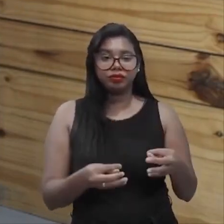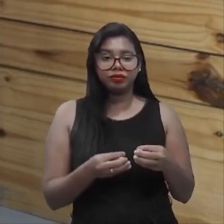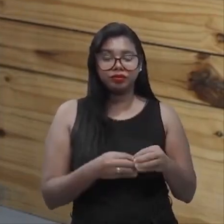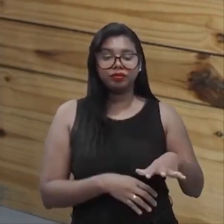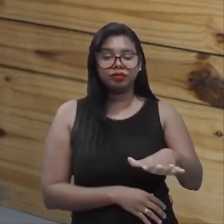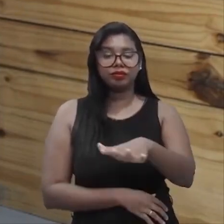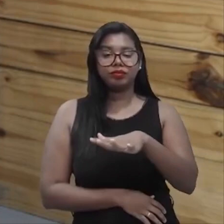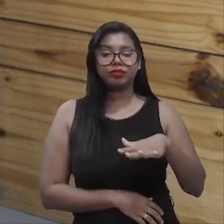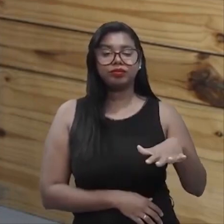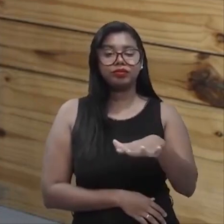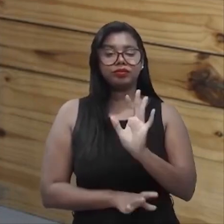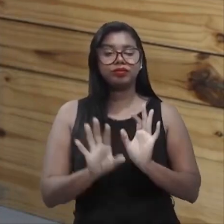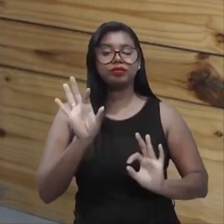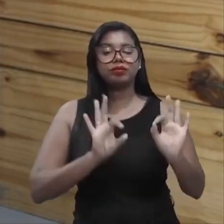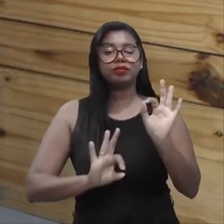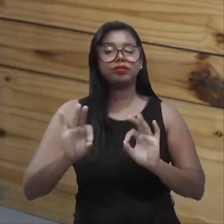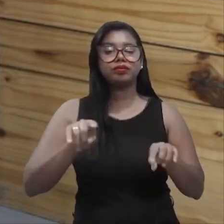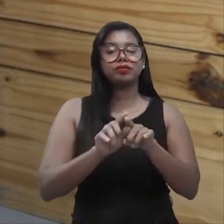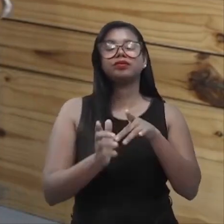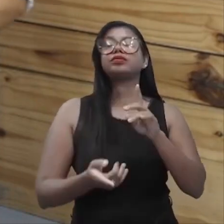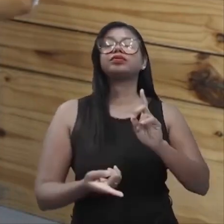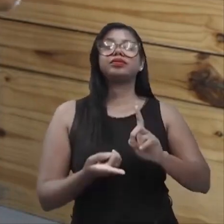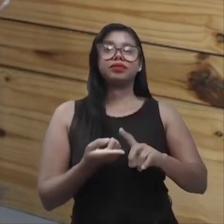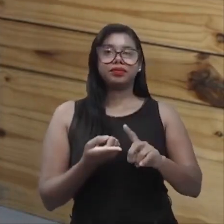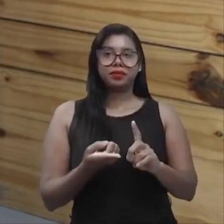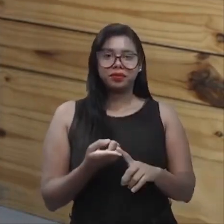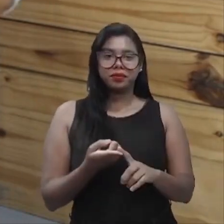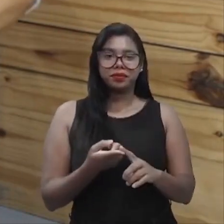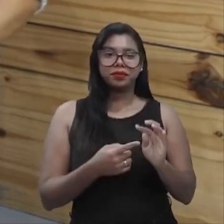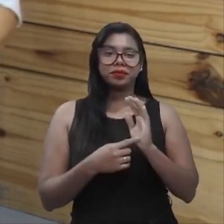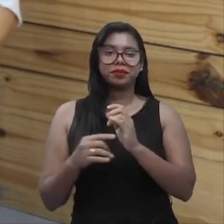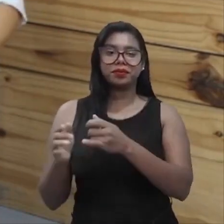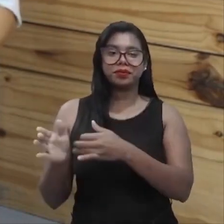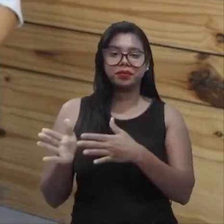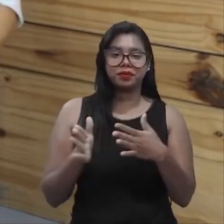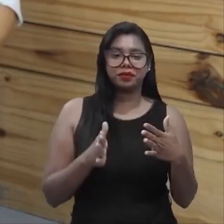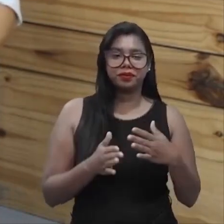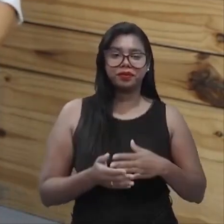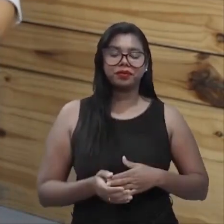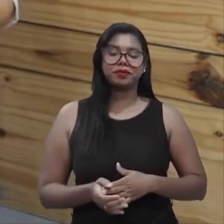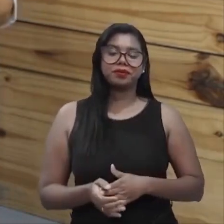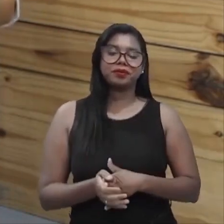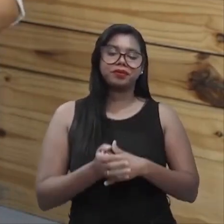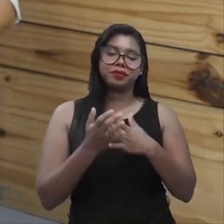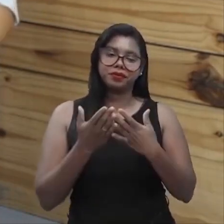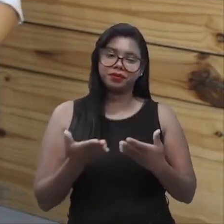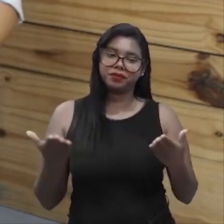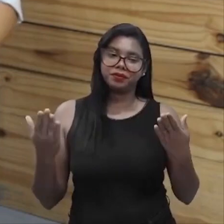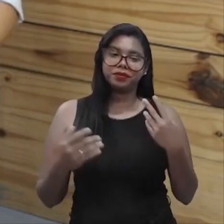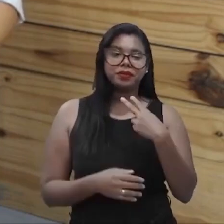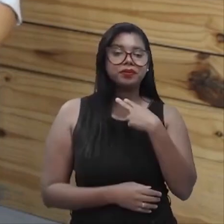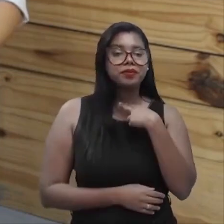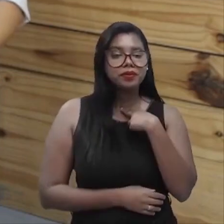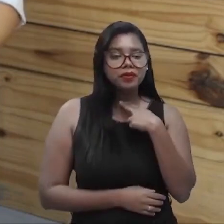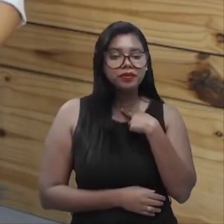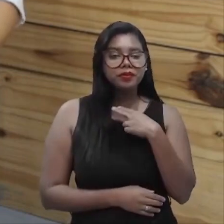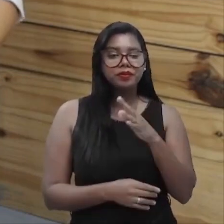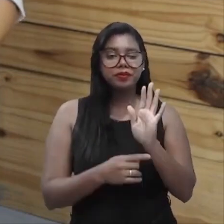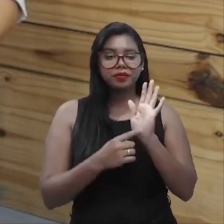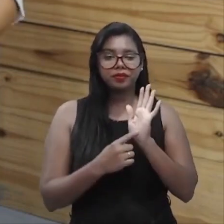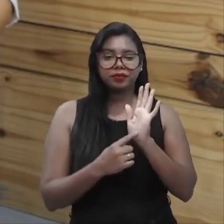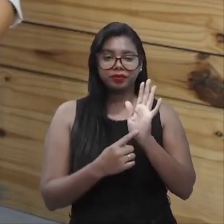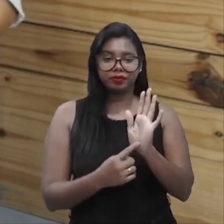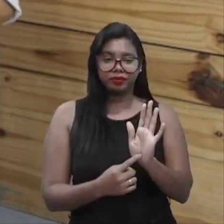em torno daquela organização, que é beneficiado por aqueles processos produtivos. Então a gente não pode atribuir